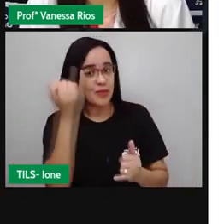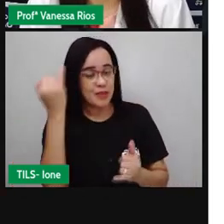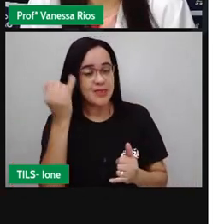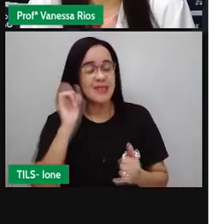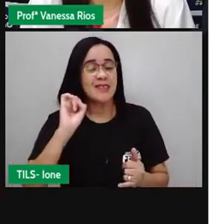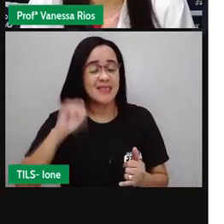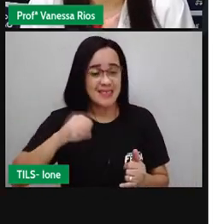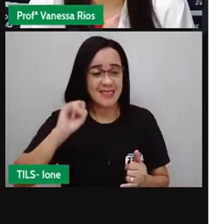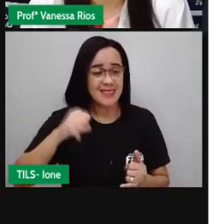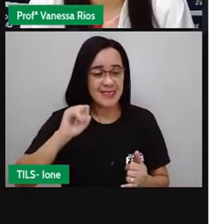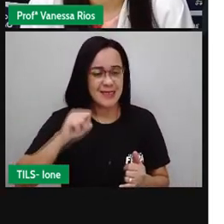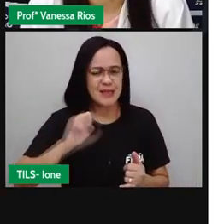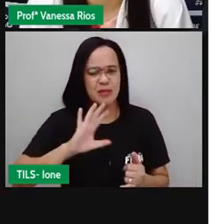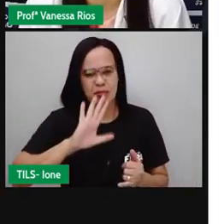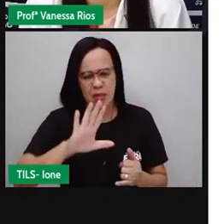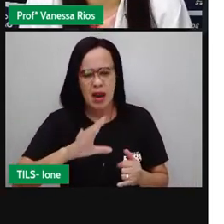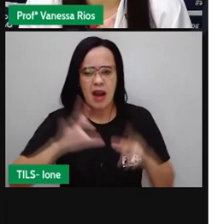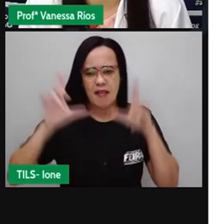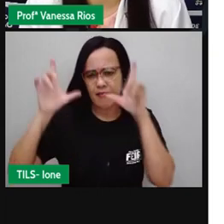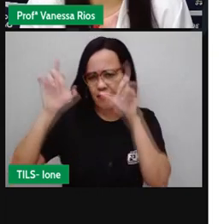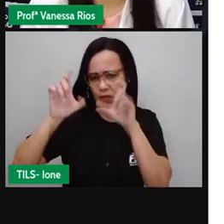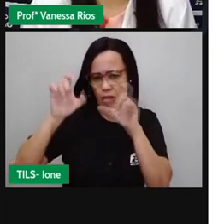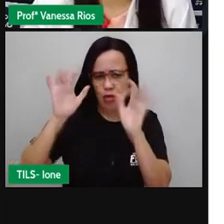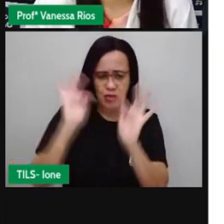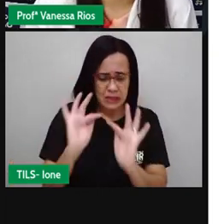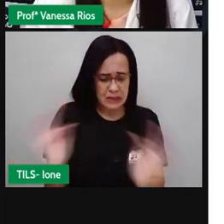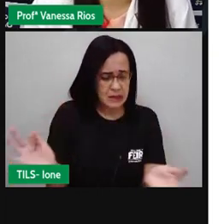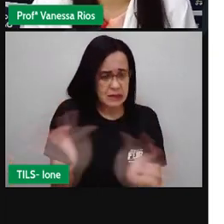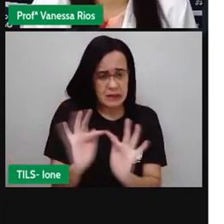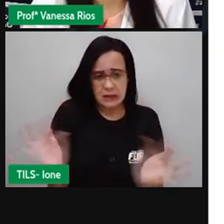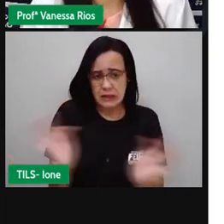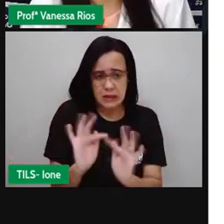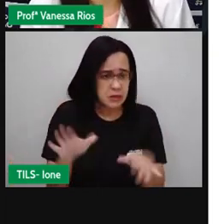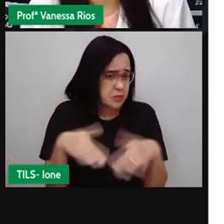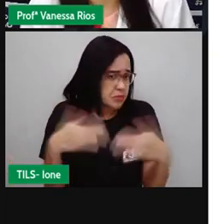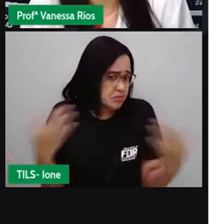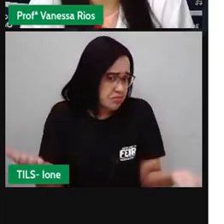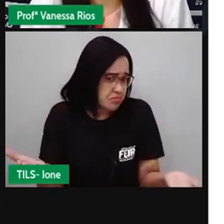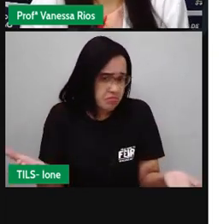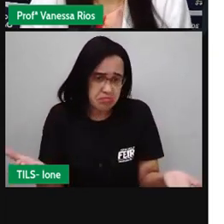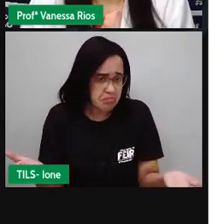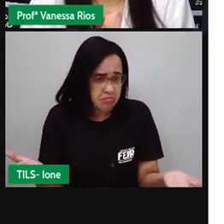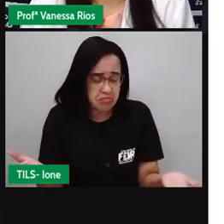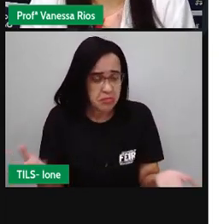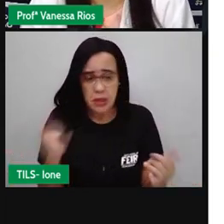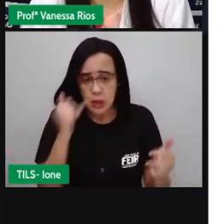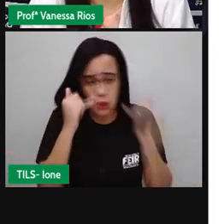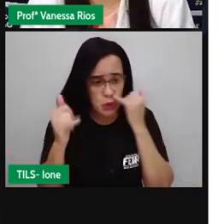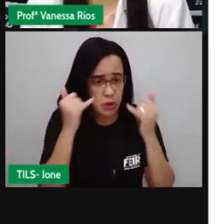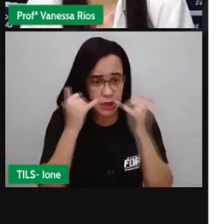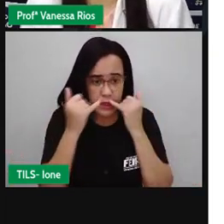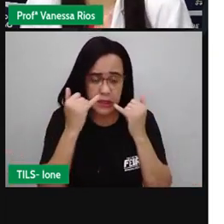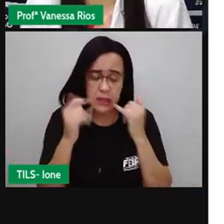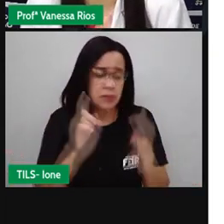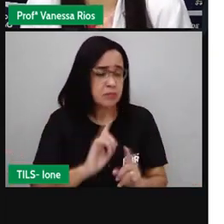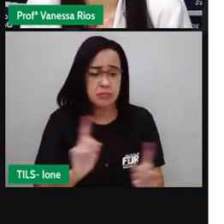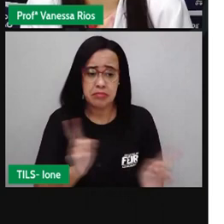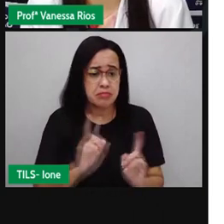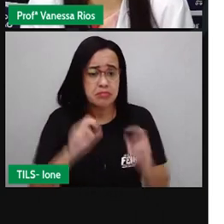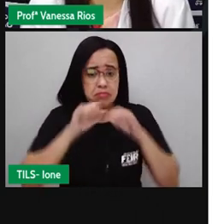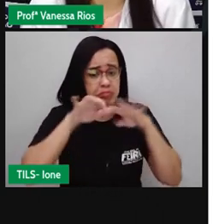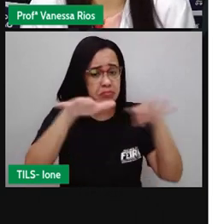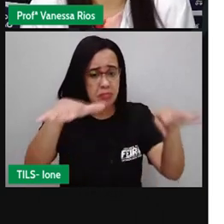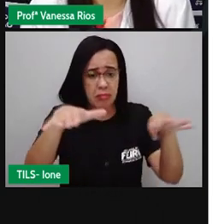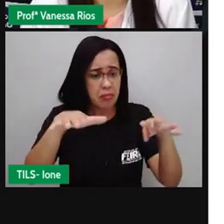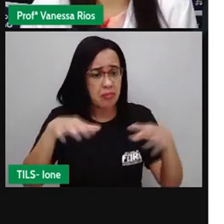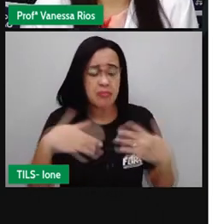Mas uma imagem, né? Simples de um caracol qualquer, a gente sabe que não viraria aí notícia. Ou talvez não viraria